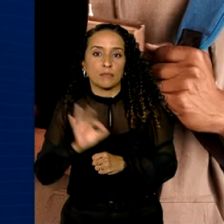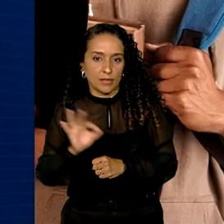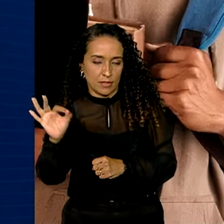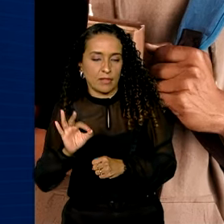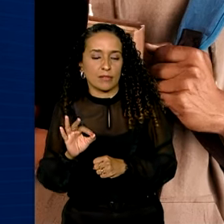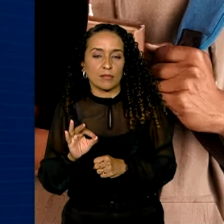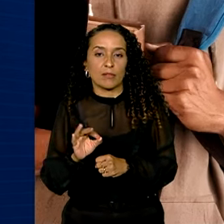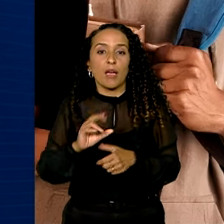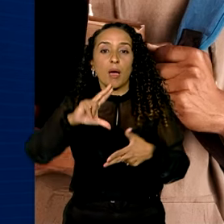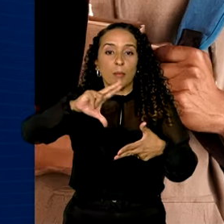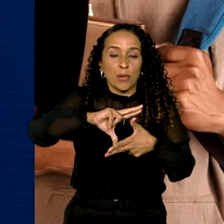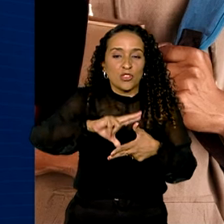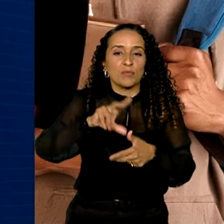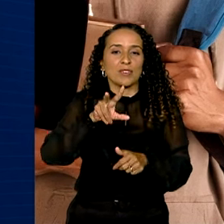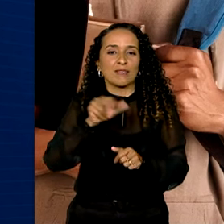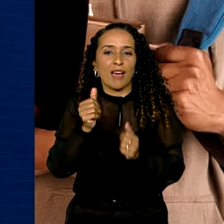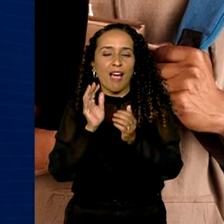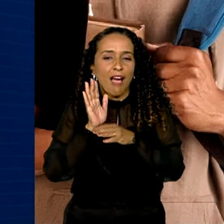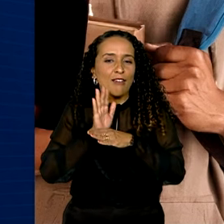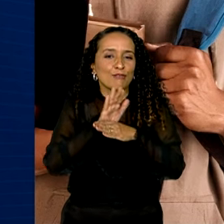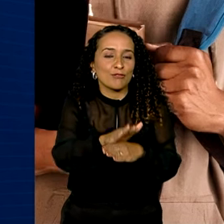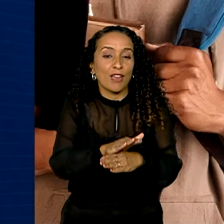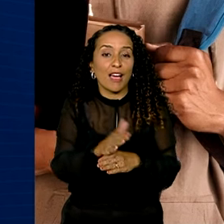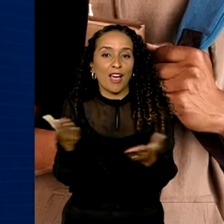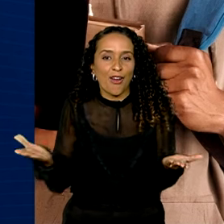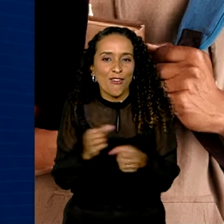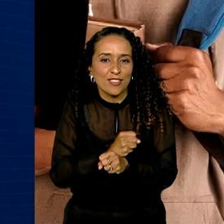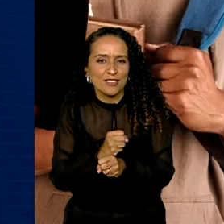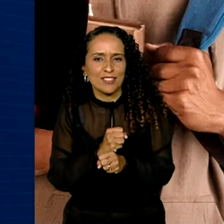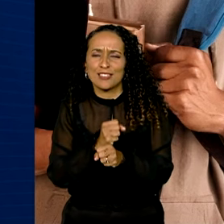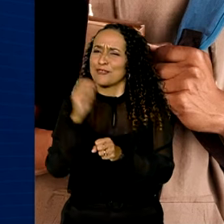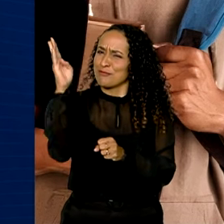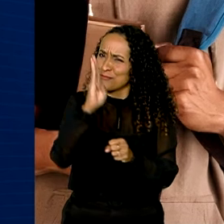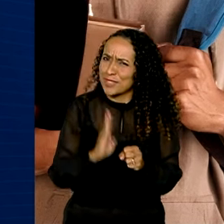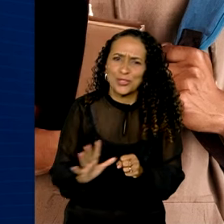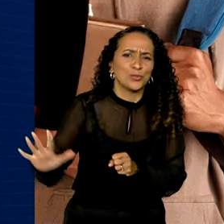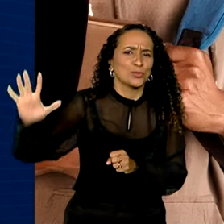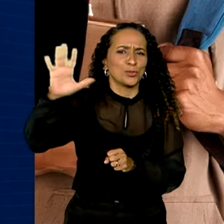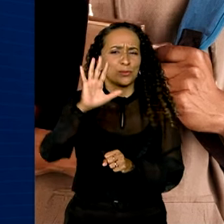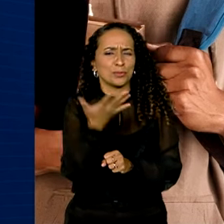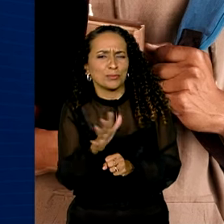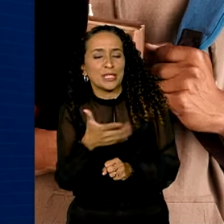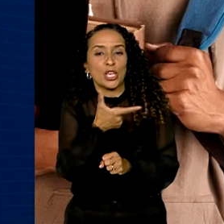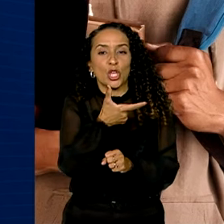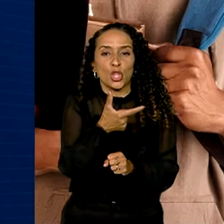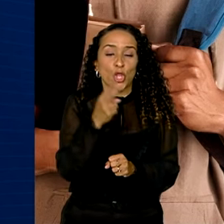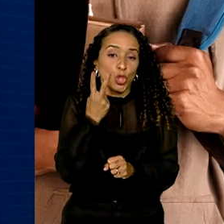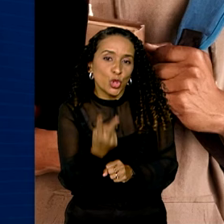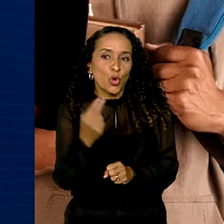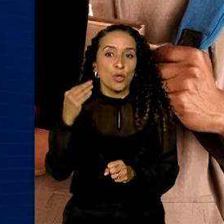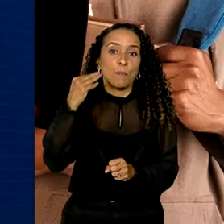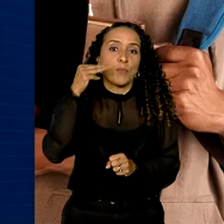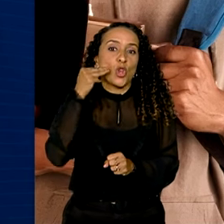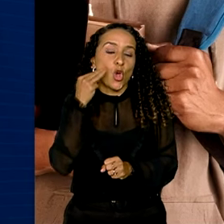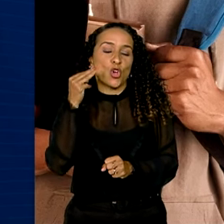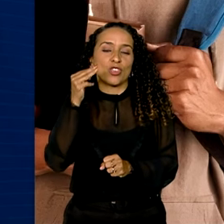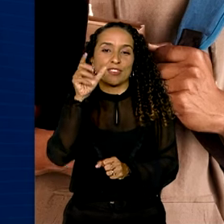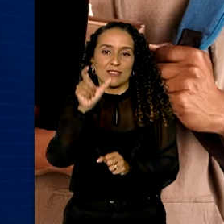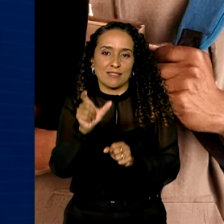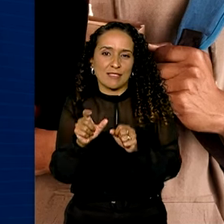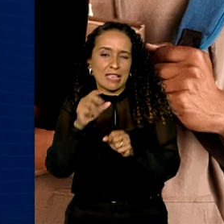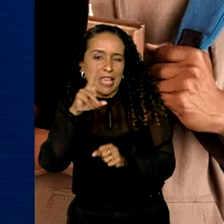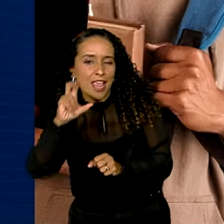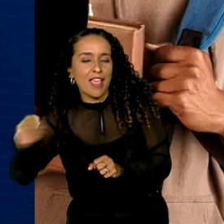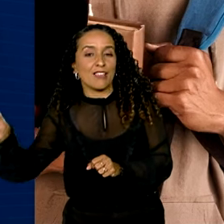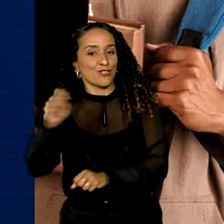O Pé de Meia deve beneficiar neste ano em todo o Brasil cerca de 2 milhões e meio de estudantes,